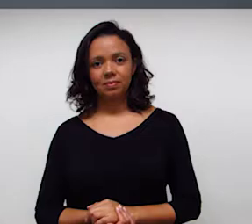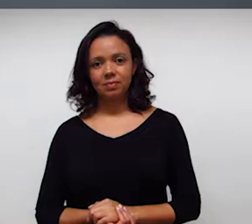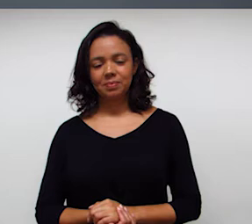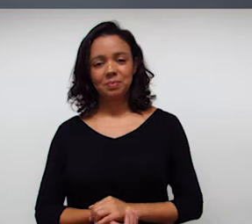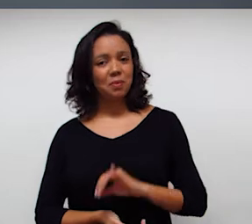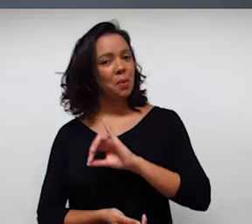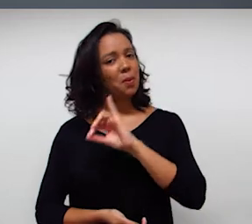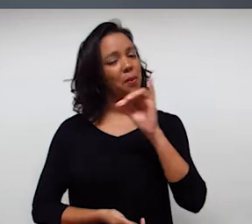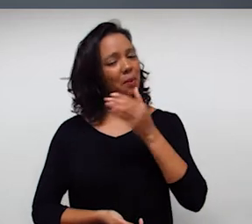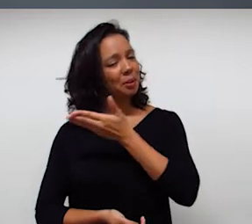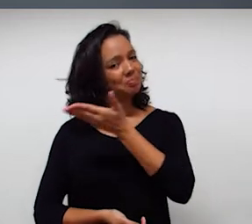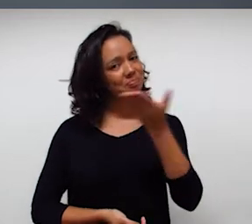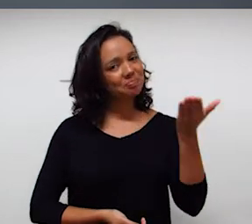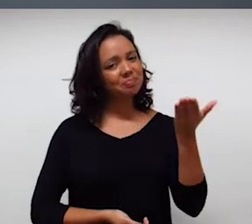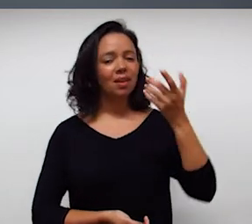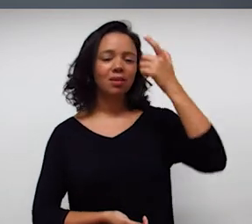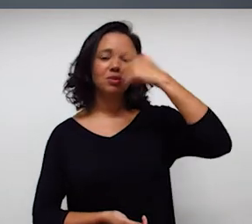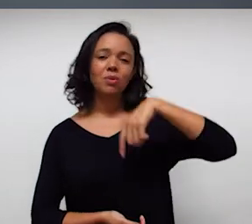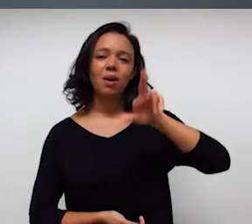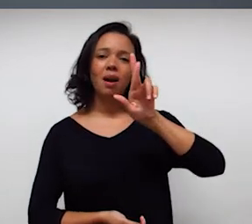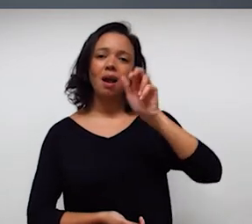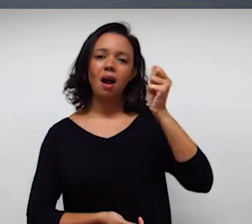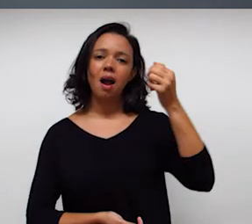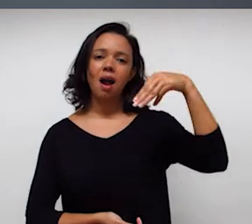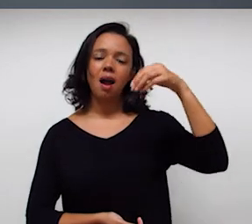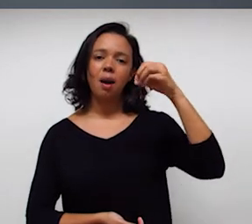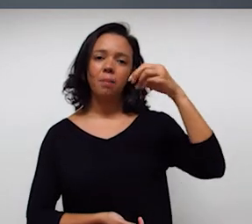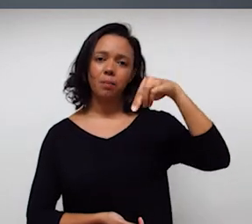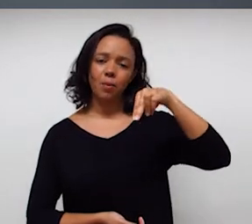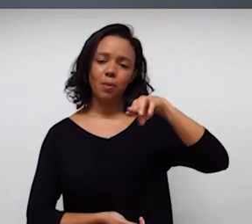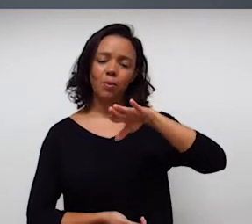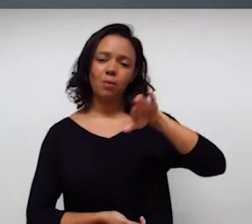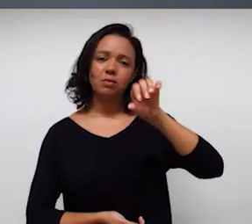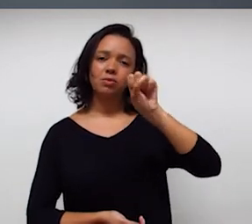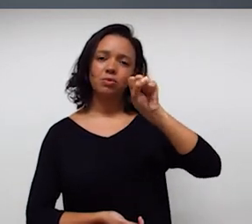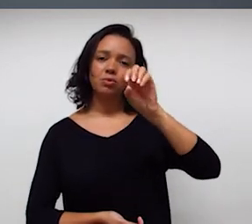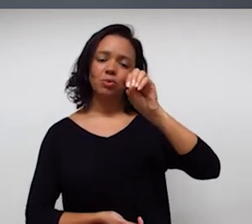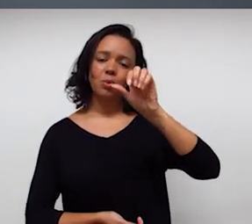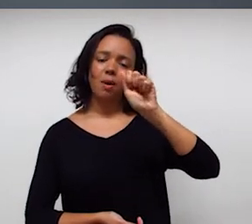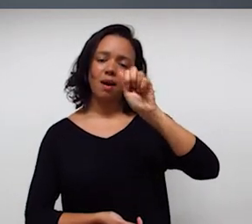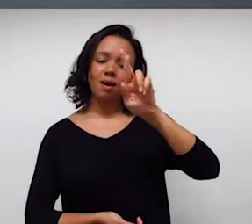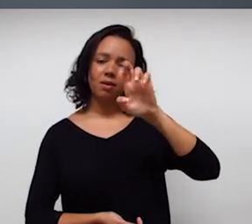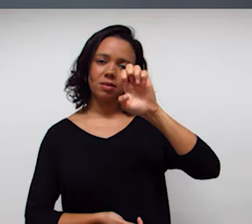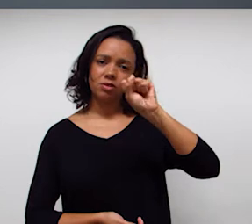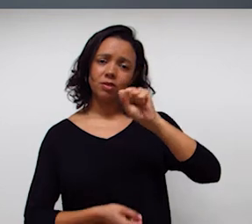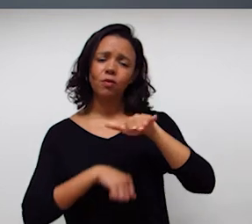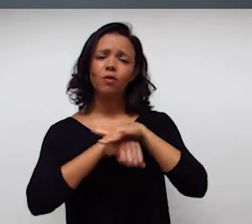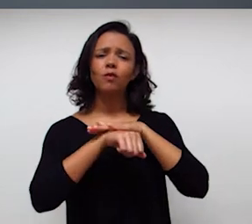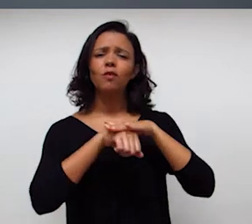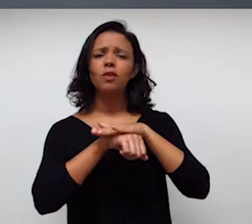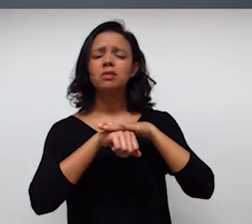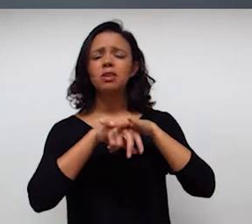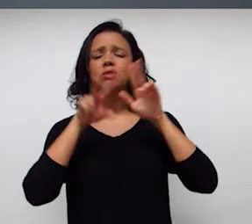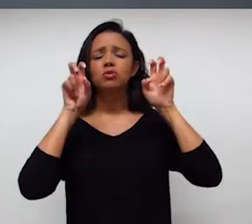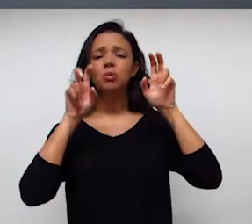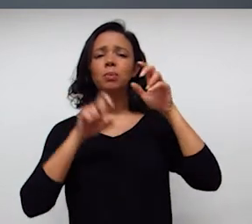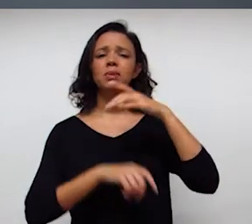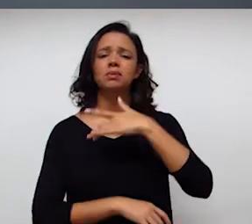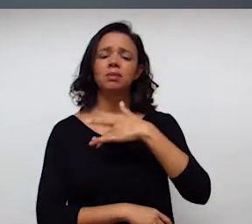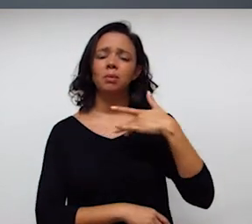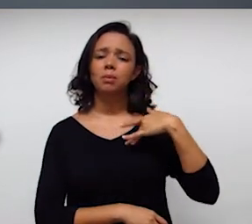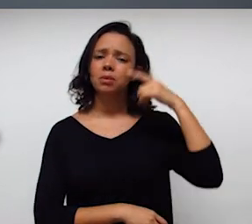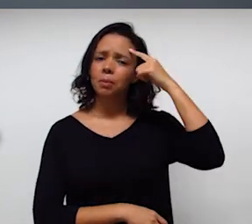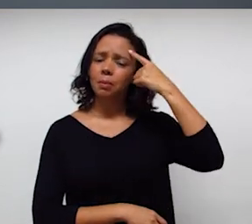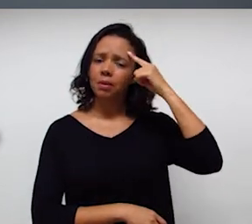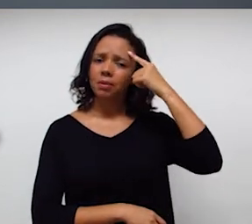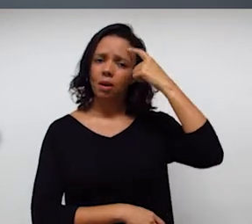Olá pessoal, eu sou Ramon Soares e vim falar com vocês sobre saúde mental. Eu sou psicólogo e